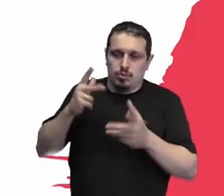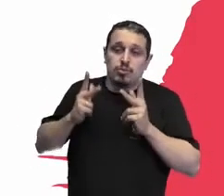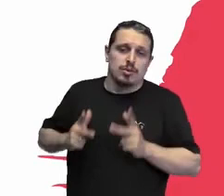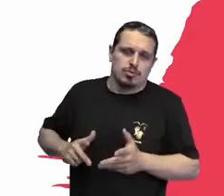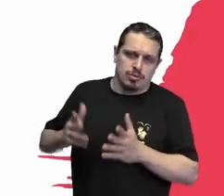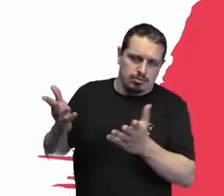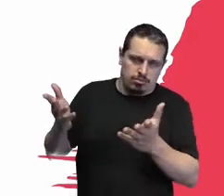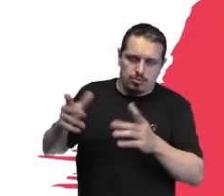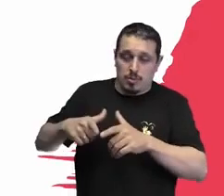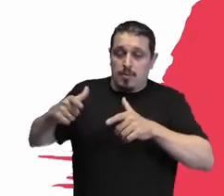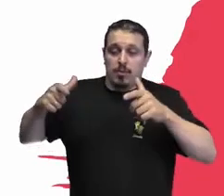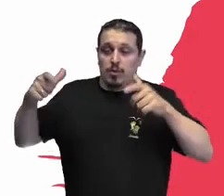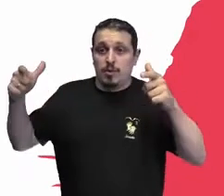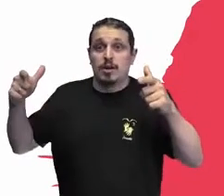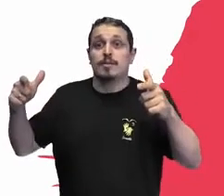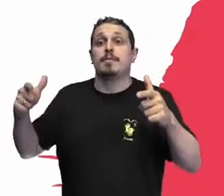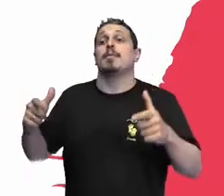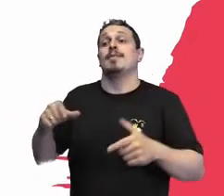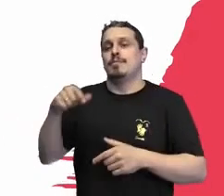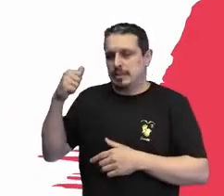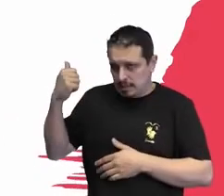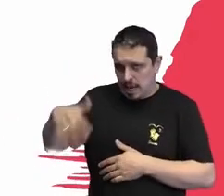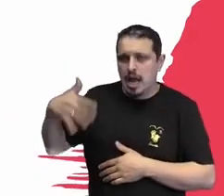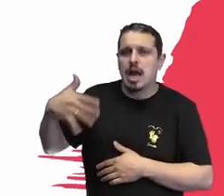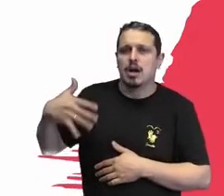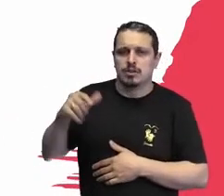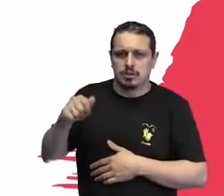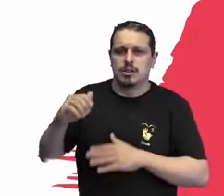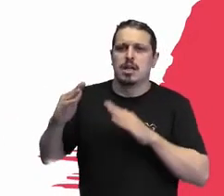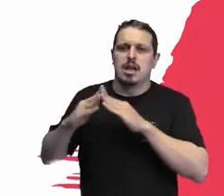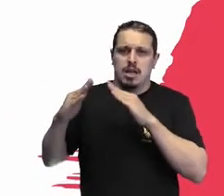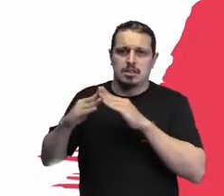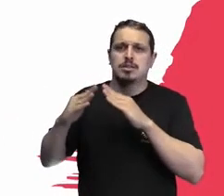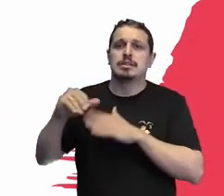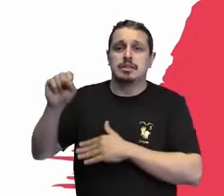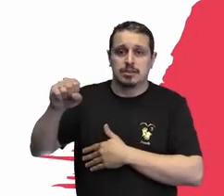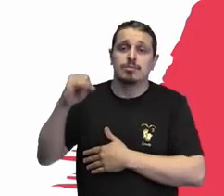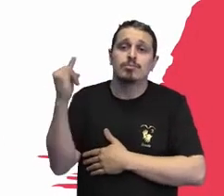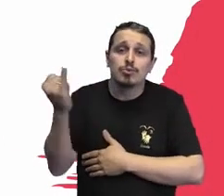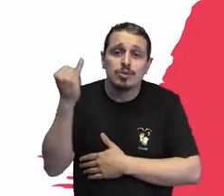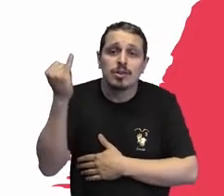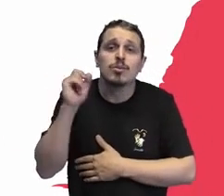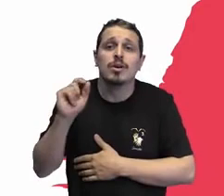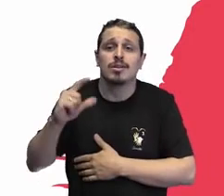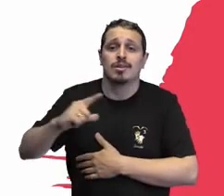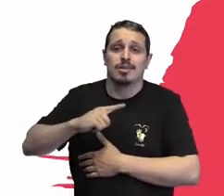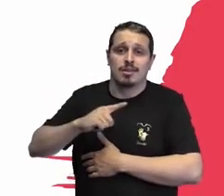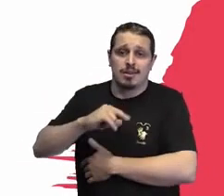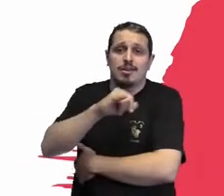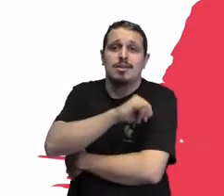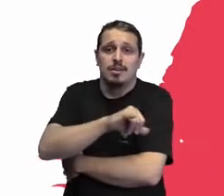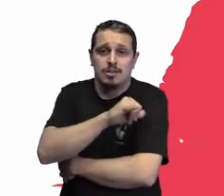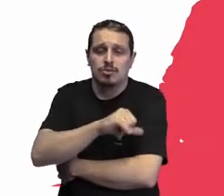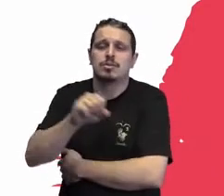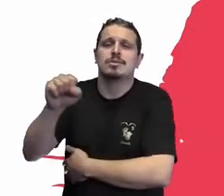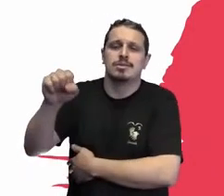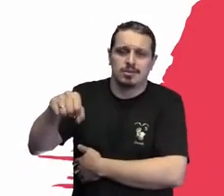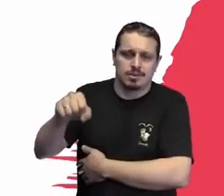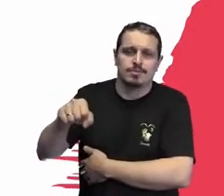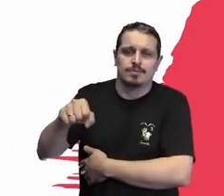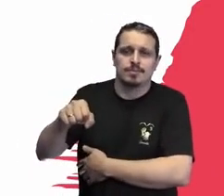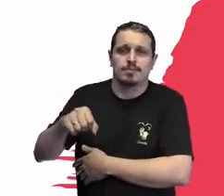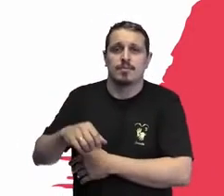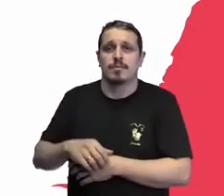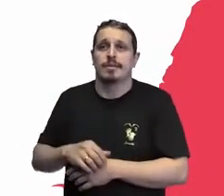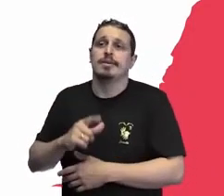custo importante que é montar aquela base, e no Rio de Janeiro, essa, nós estamos aí,